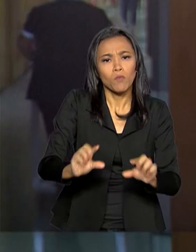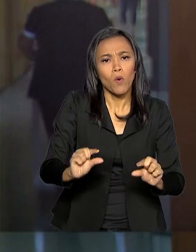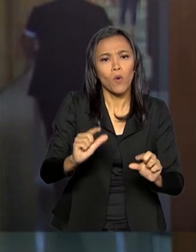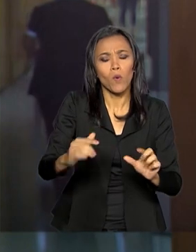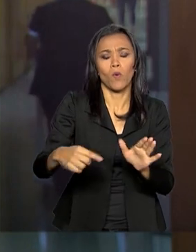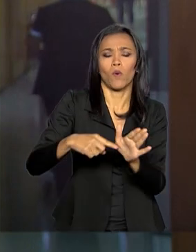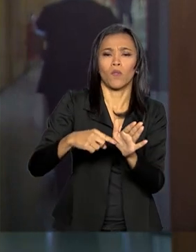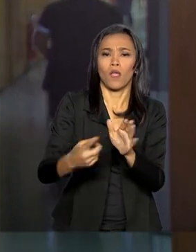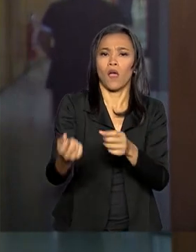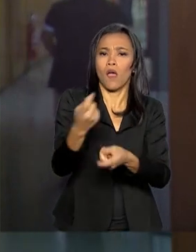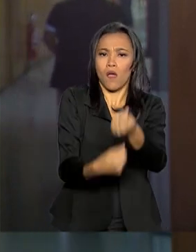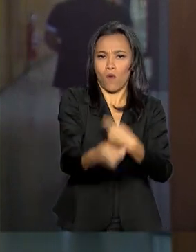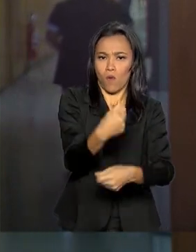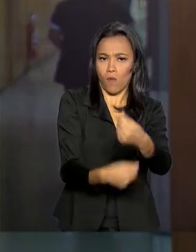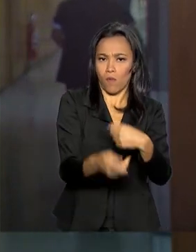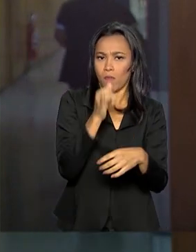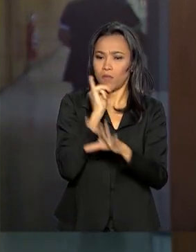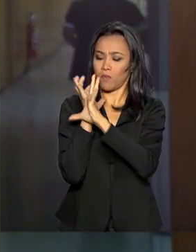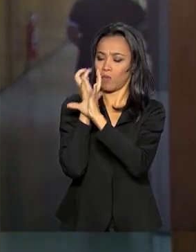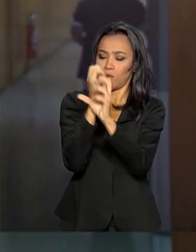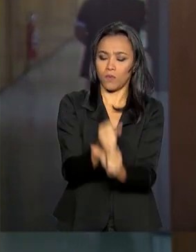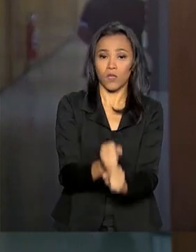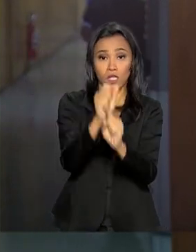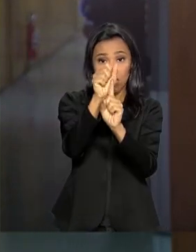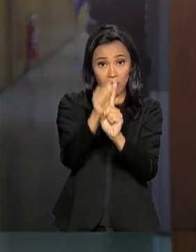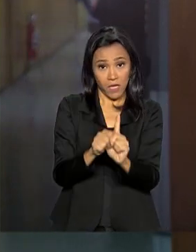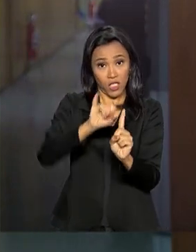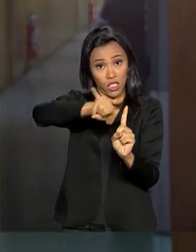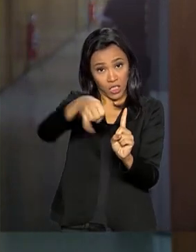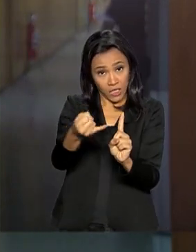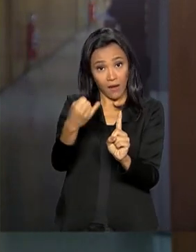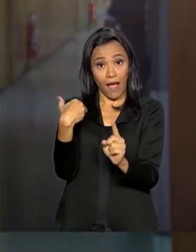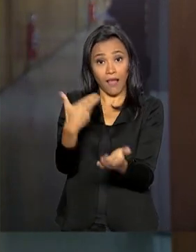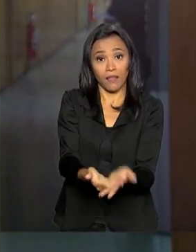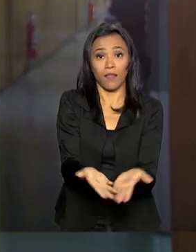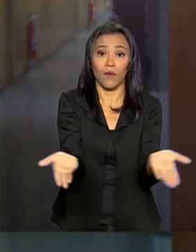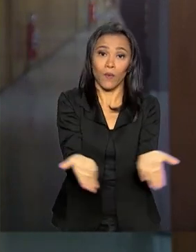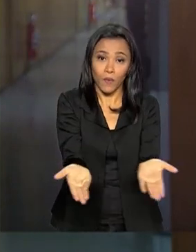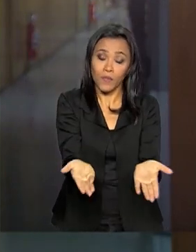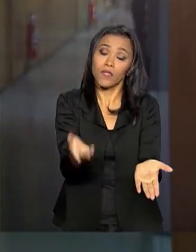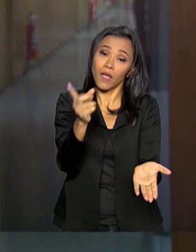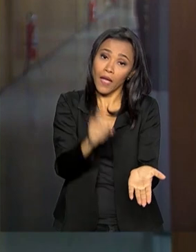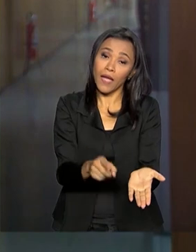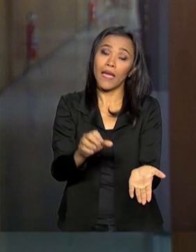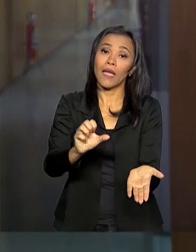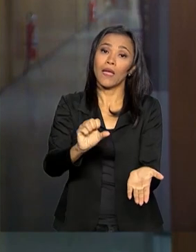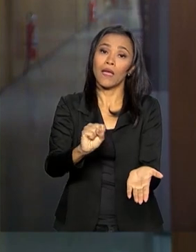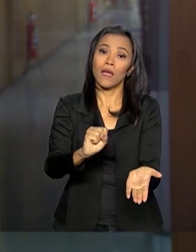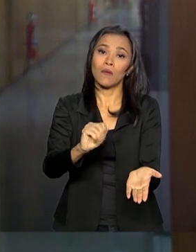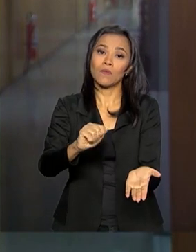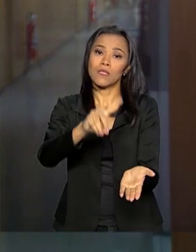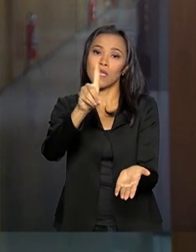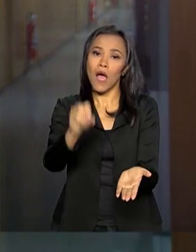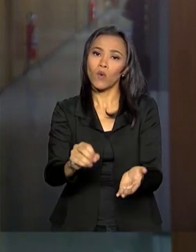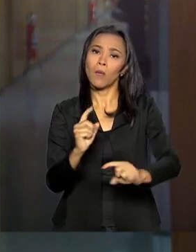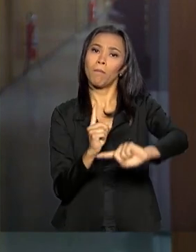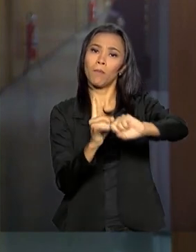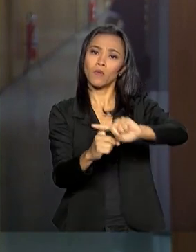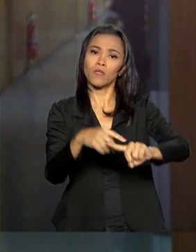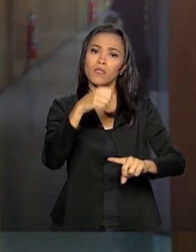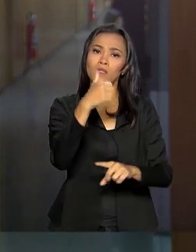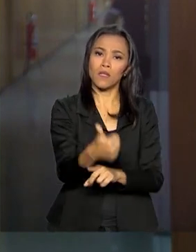no acumulado do ano, ou seja, de janeiro até agora, o saldo é positivo em 179